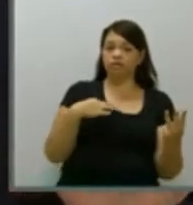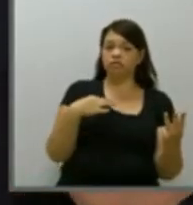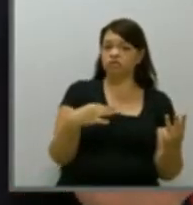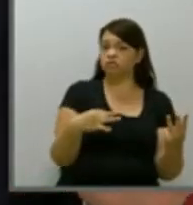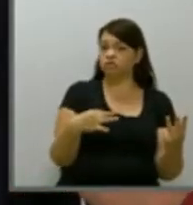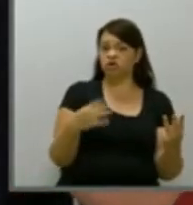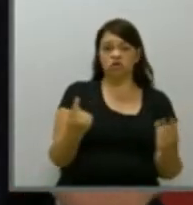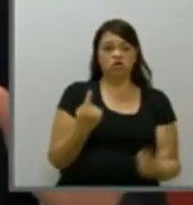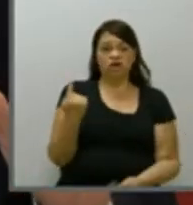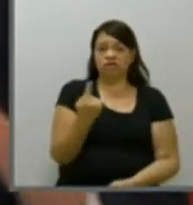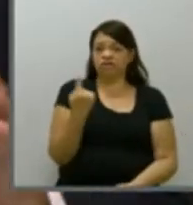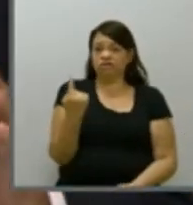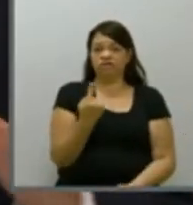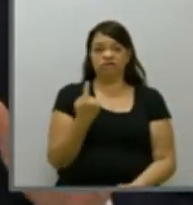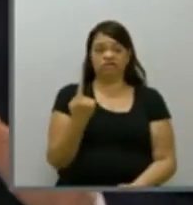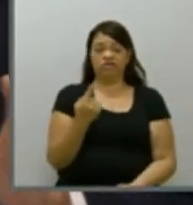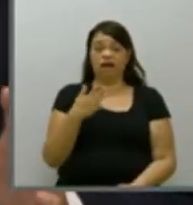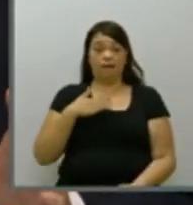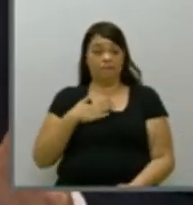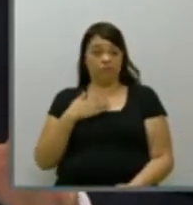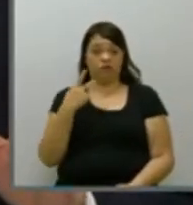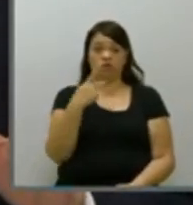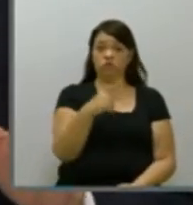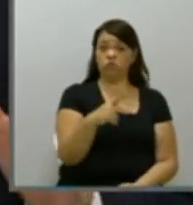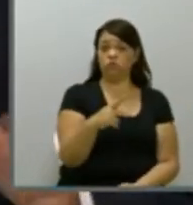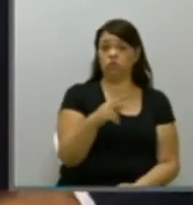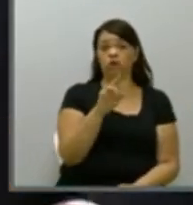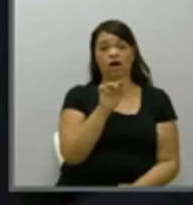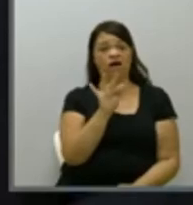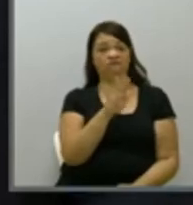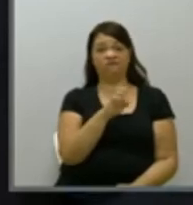sozinhas, a minha, tua e a do Rafael,